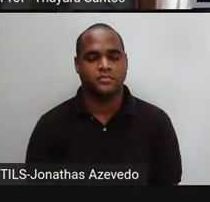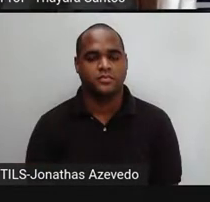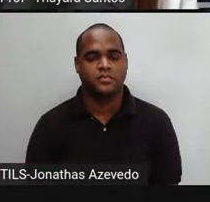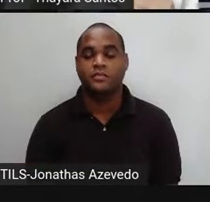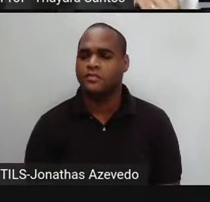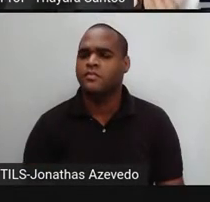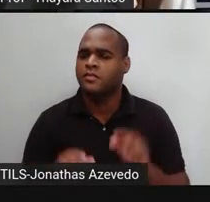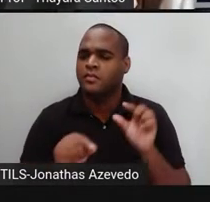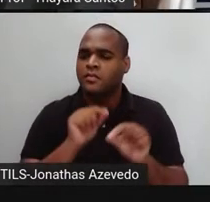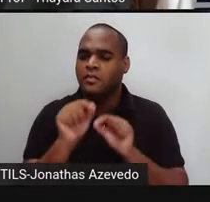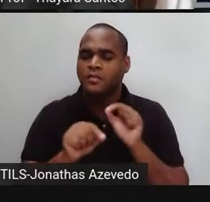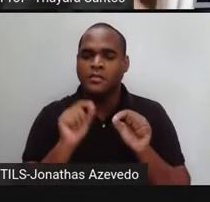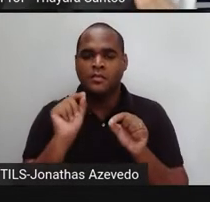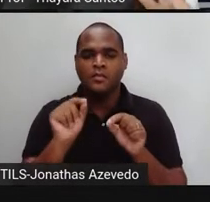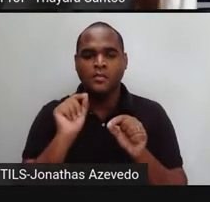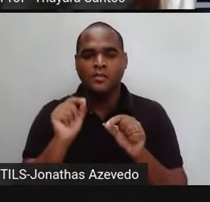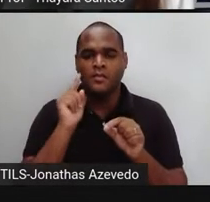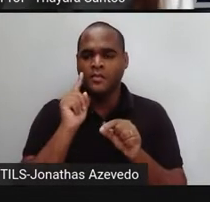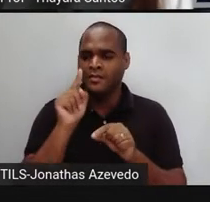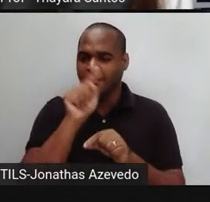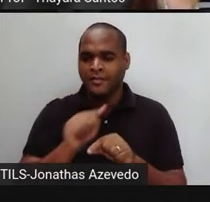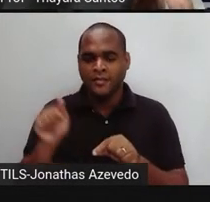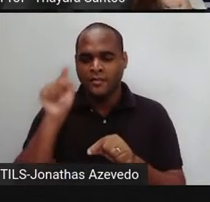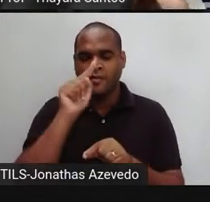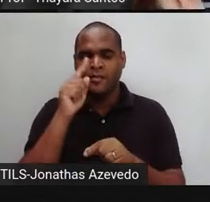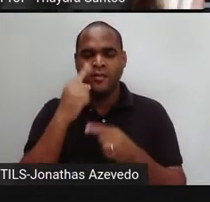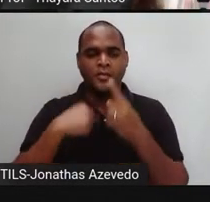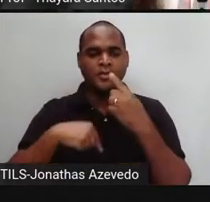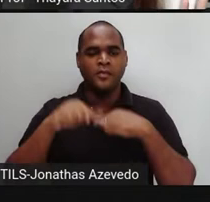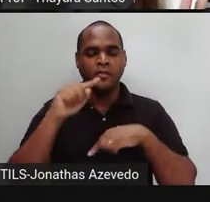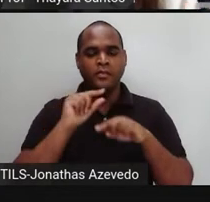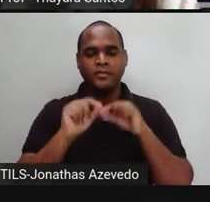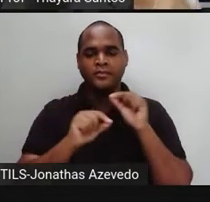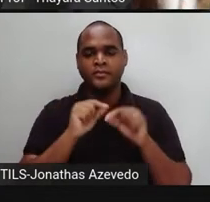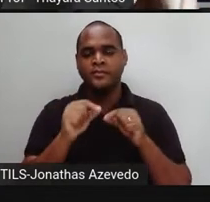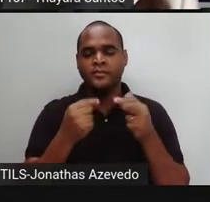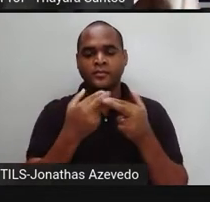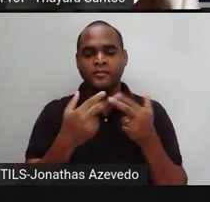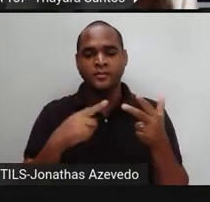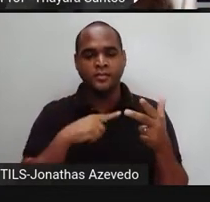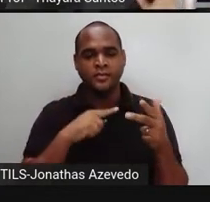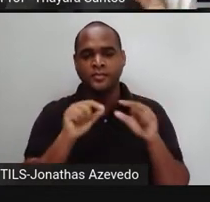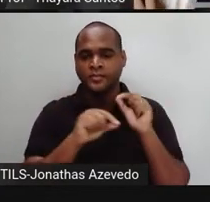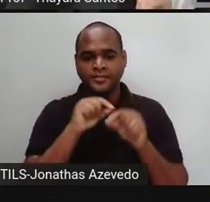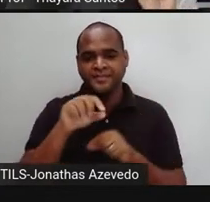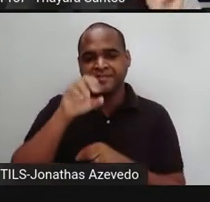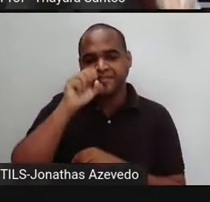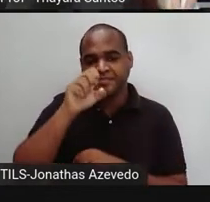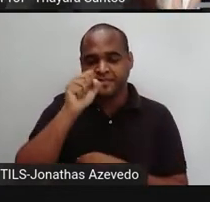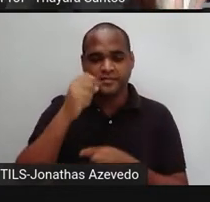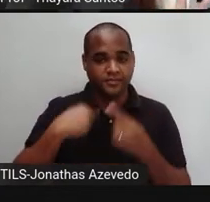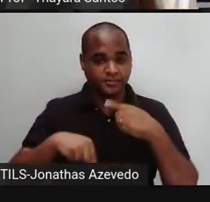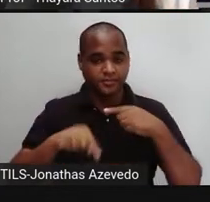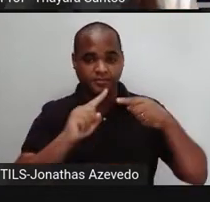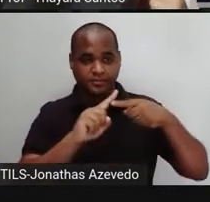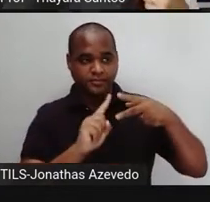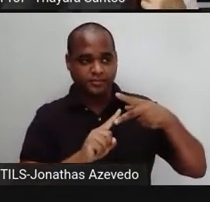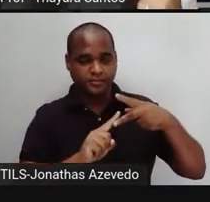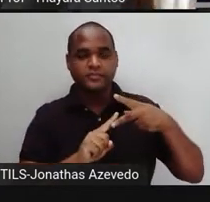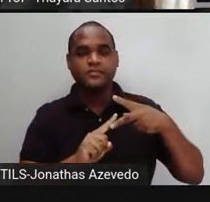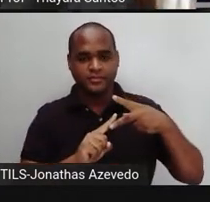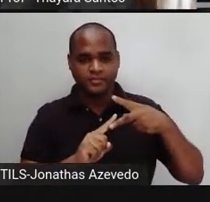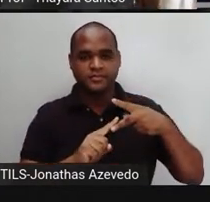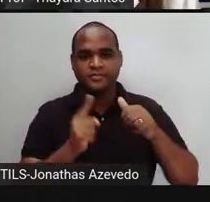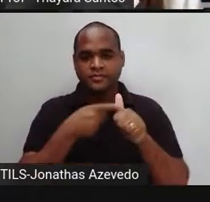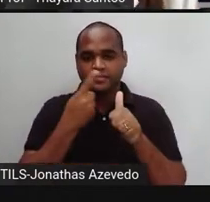O que a gente chama de ciclo respiratório ou respiração é formado por dois movimentos. O